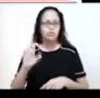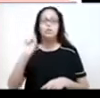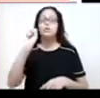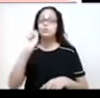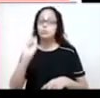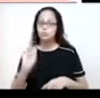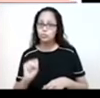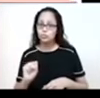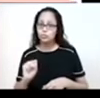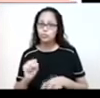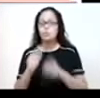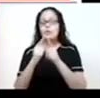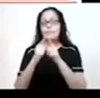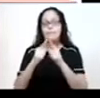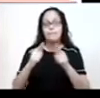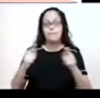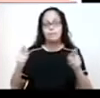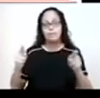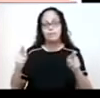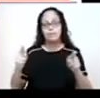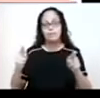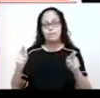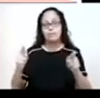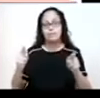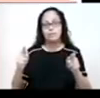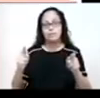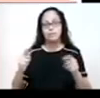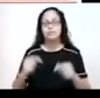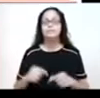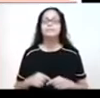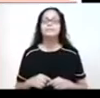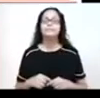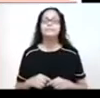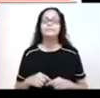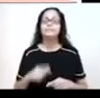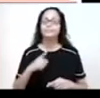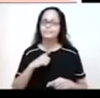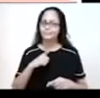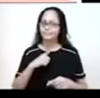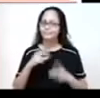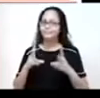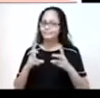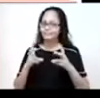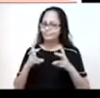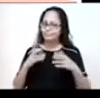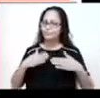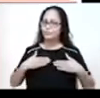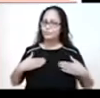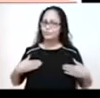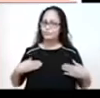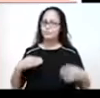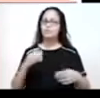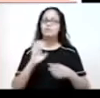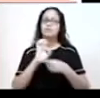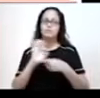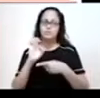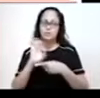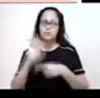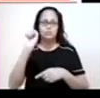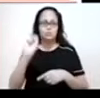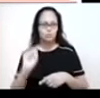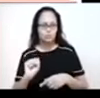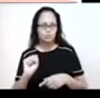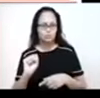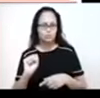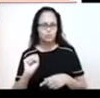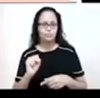região sul, há uma intensidade maior, há uma incidência maior de câncer de mama nos estados do Rio Grande do Sul, Santa Catarina,